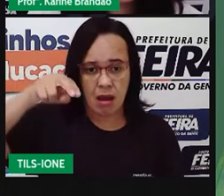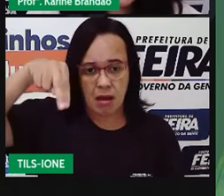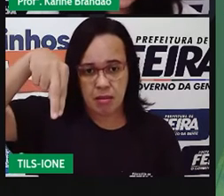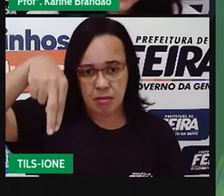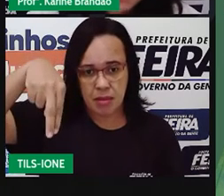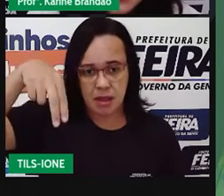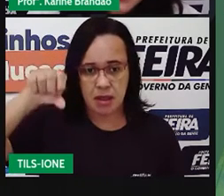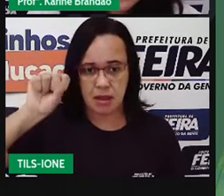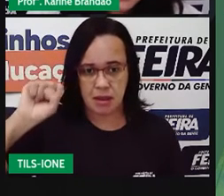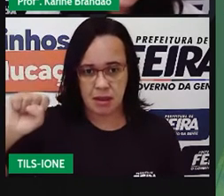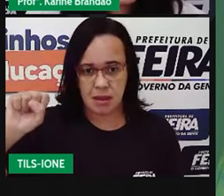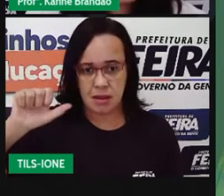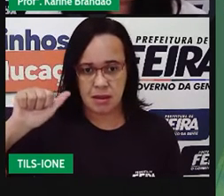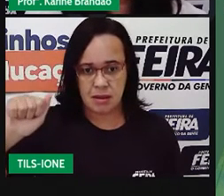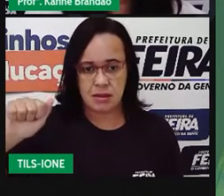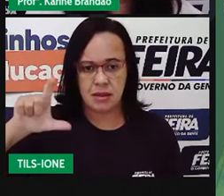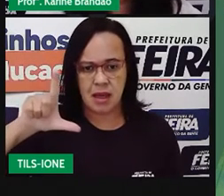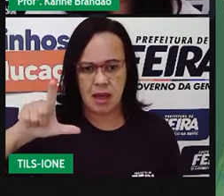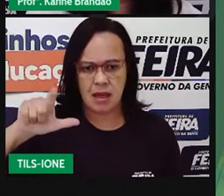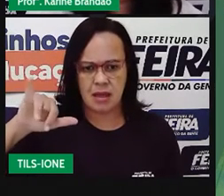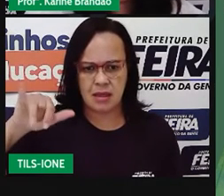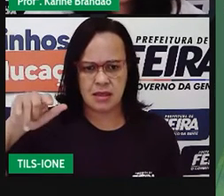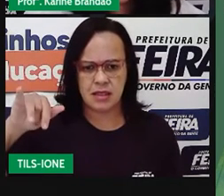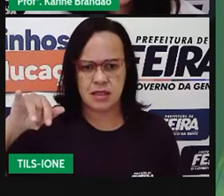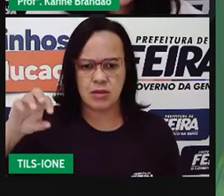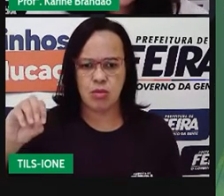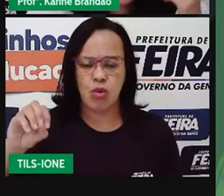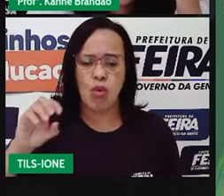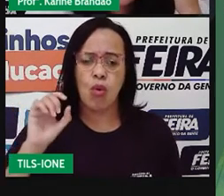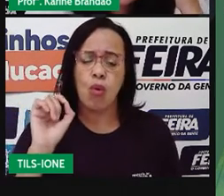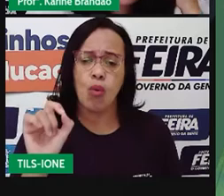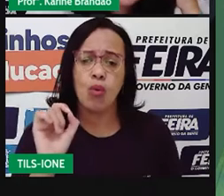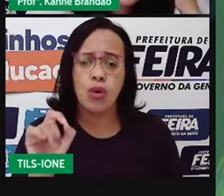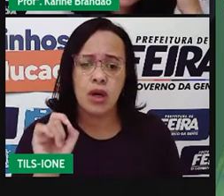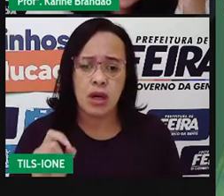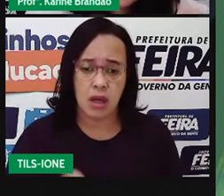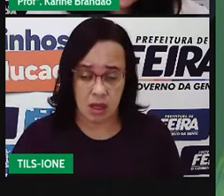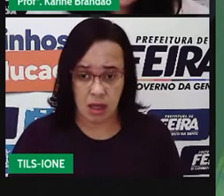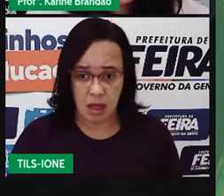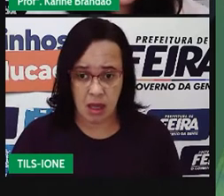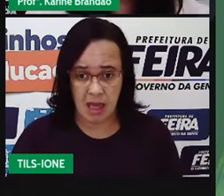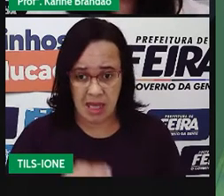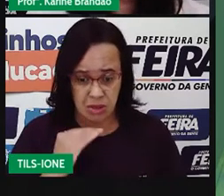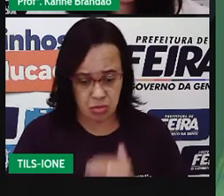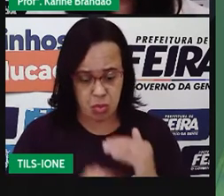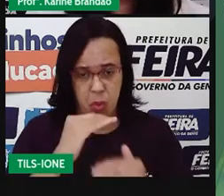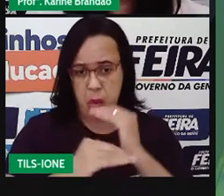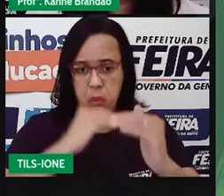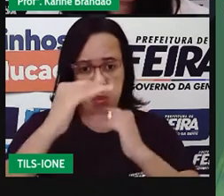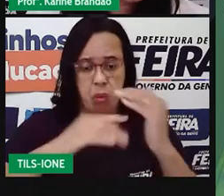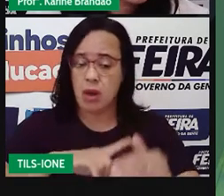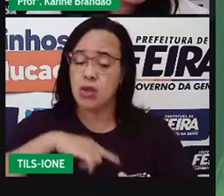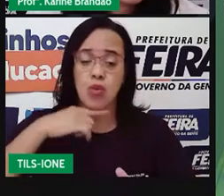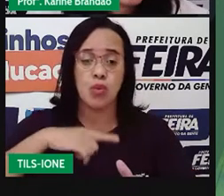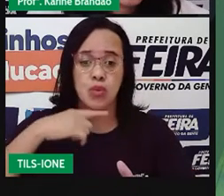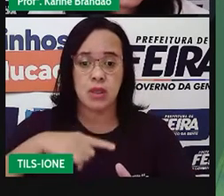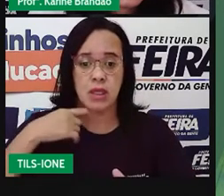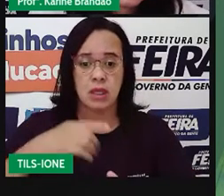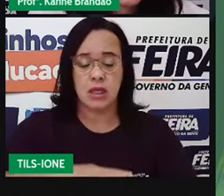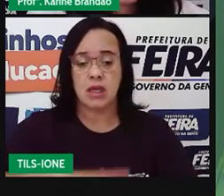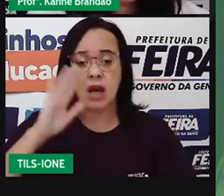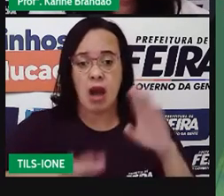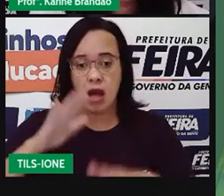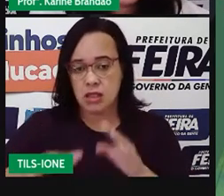de outra espécie. Então, normalmente no amensalismo, uma espécie vai produzir alguma